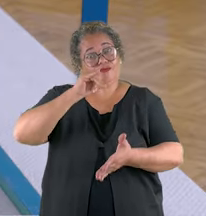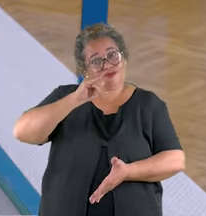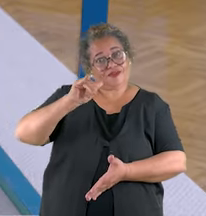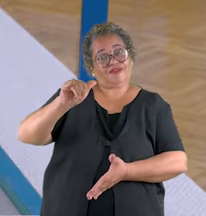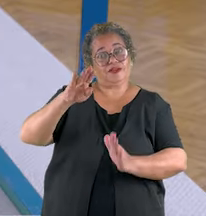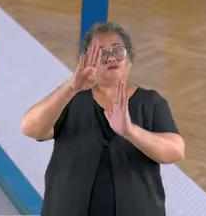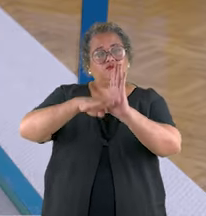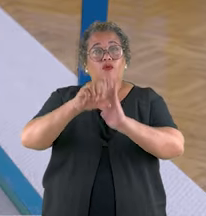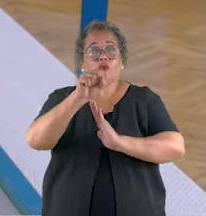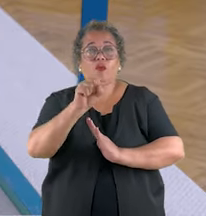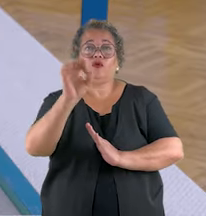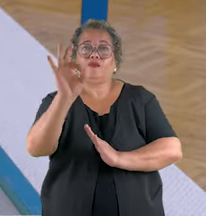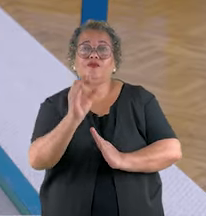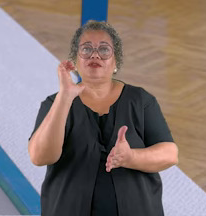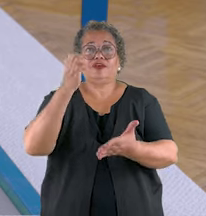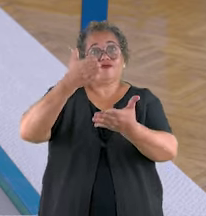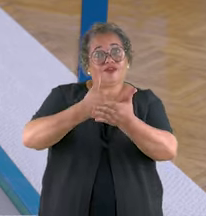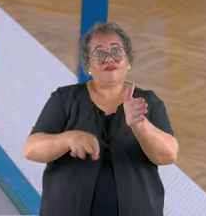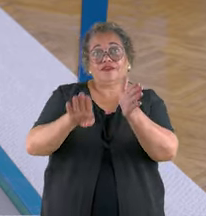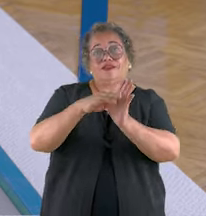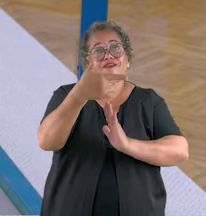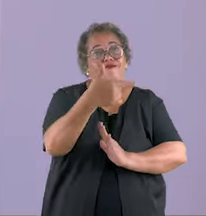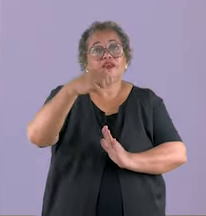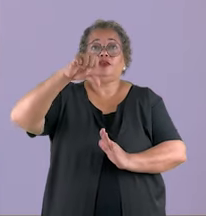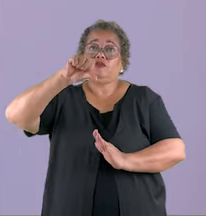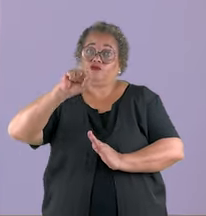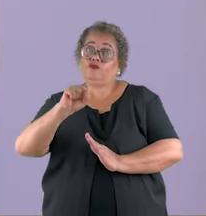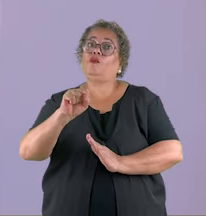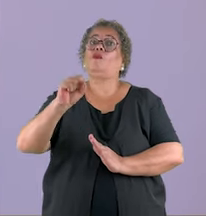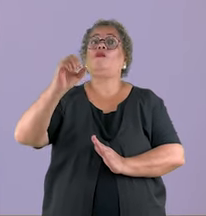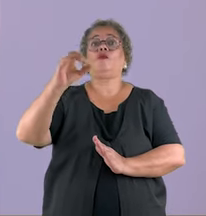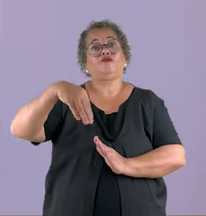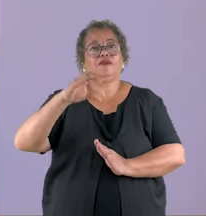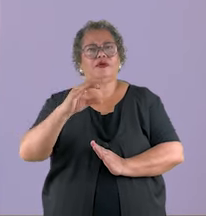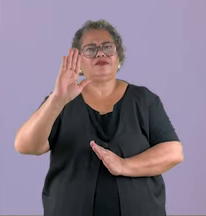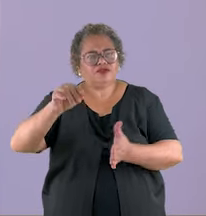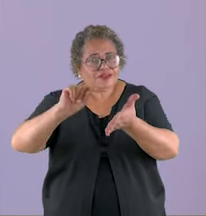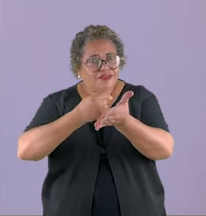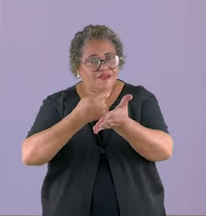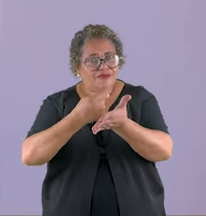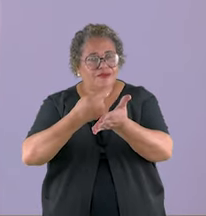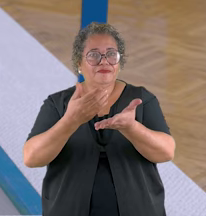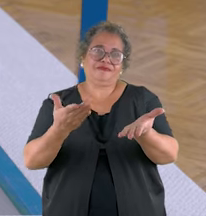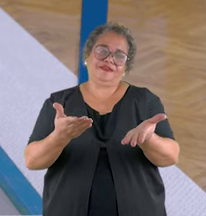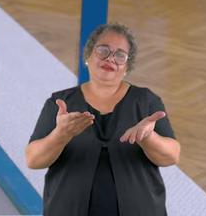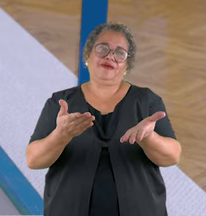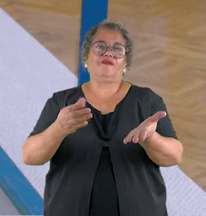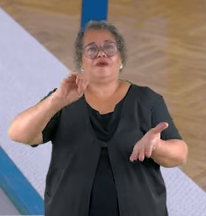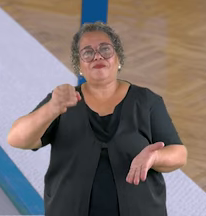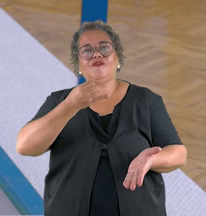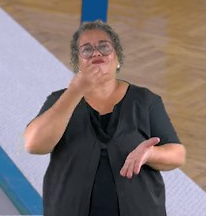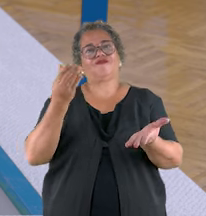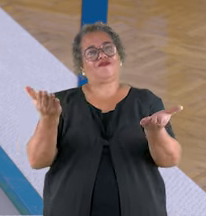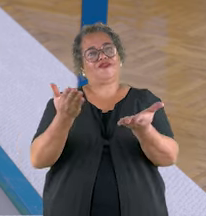pra ganhar descontão de 8% à vista até 28 de março. E aí, já fez a sua adesão ao IPTU Digital pra ganhar o desconto? Se não,